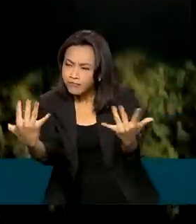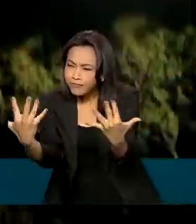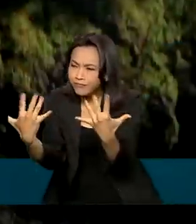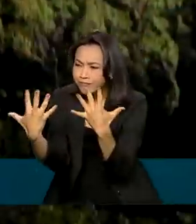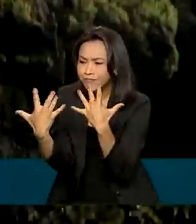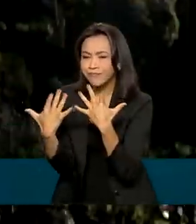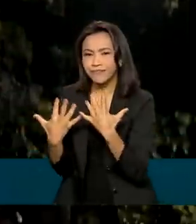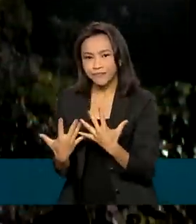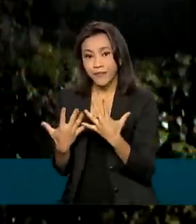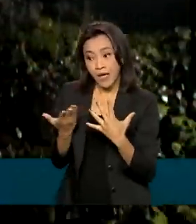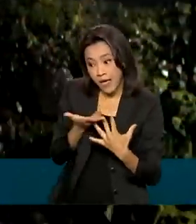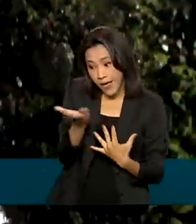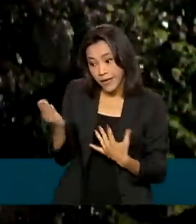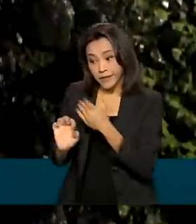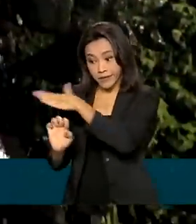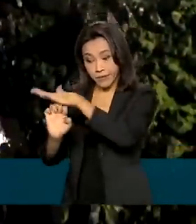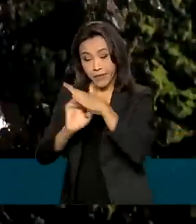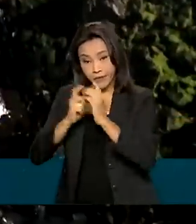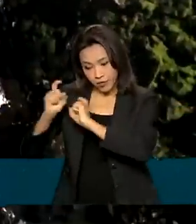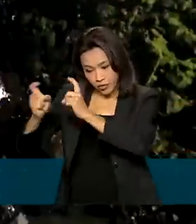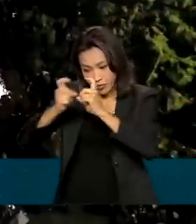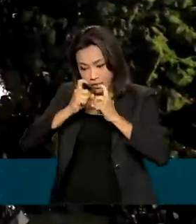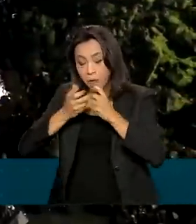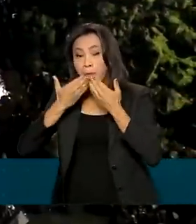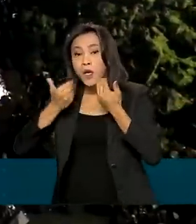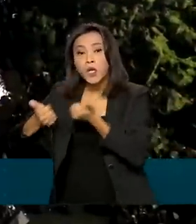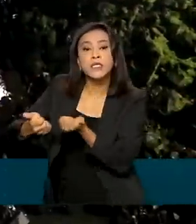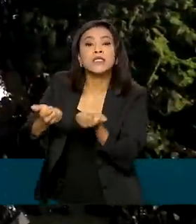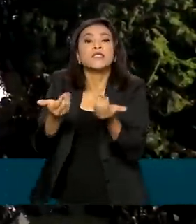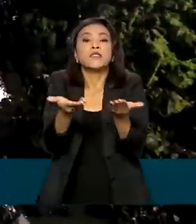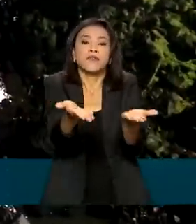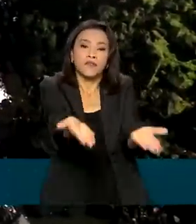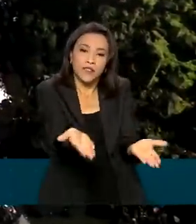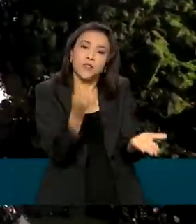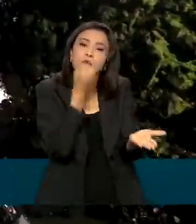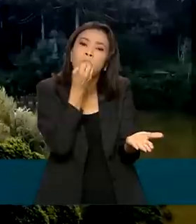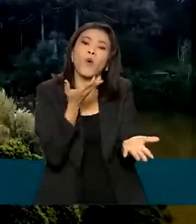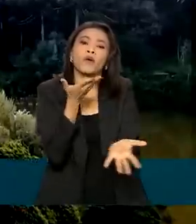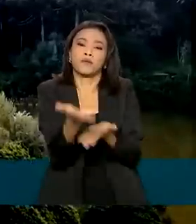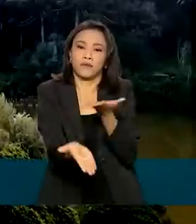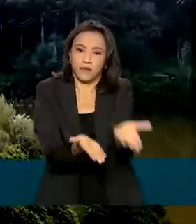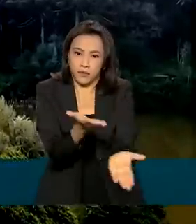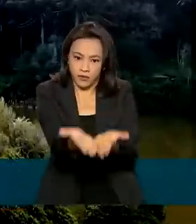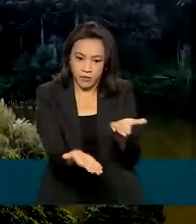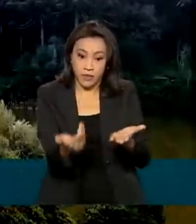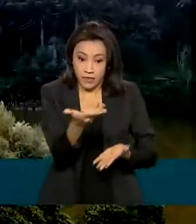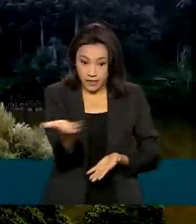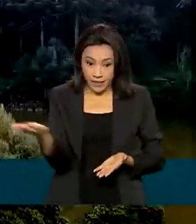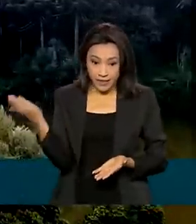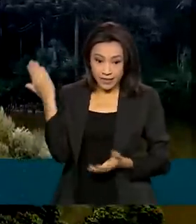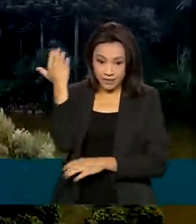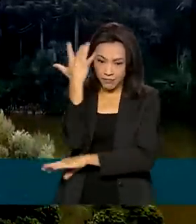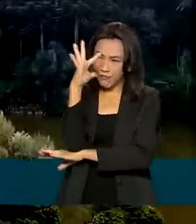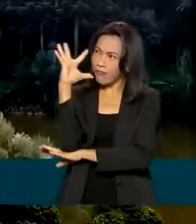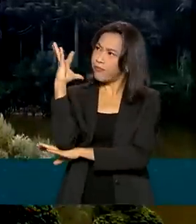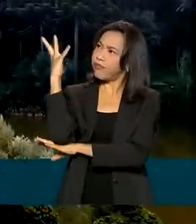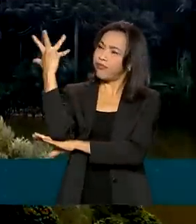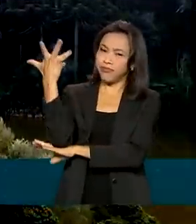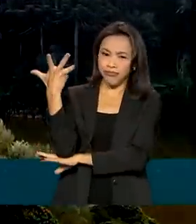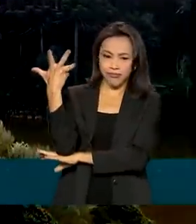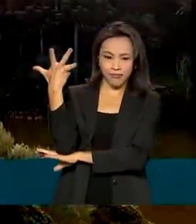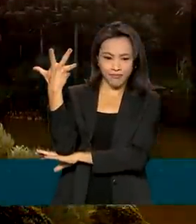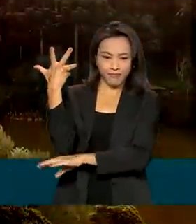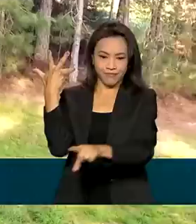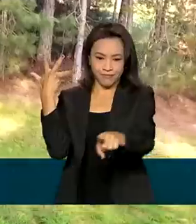cabe aos novos gestores oferecer melhores serviços e um bom atendimento. Matas com araucárias, belas paisagens